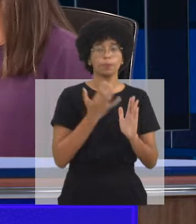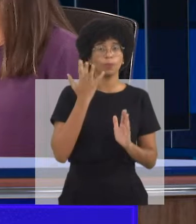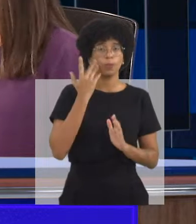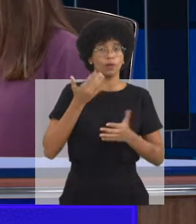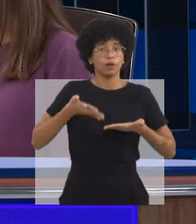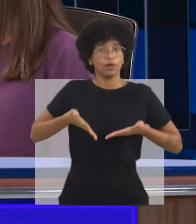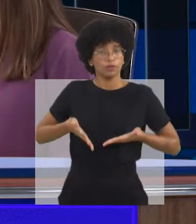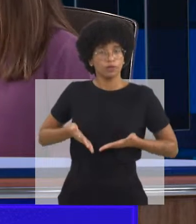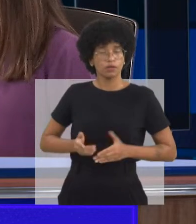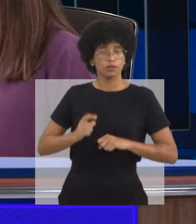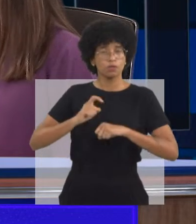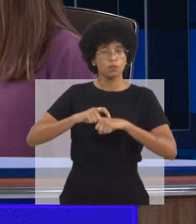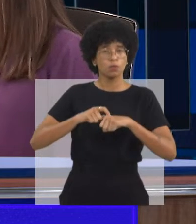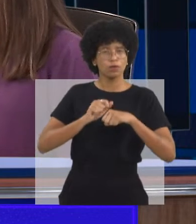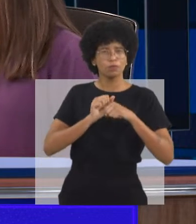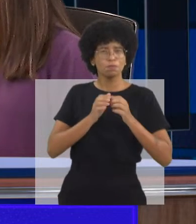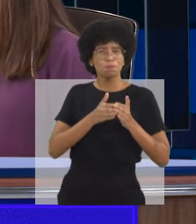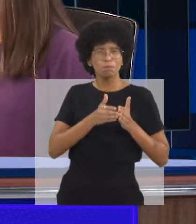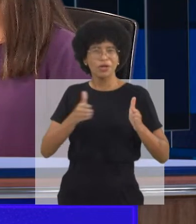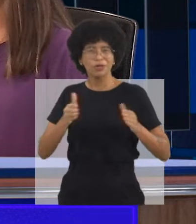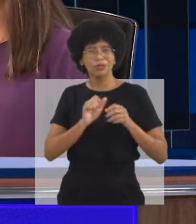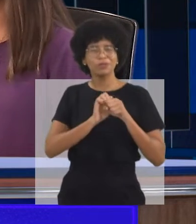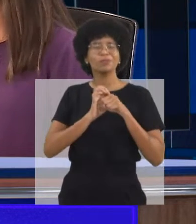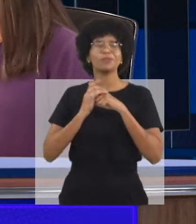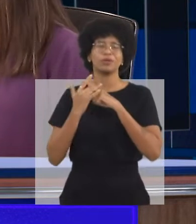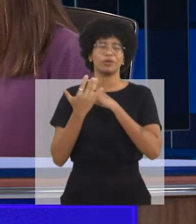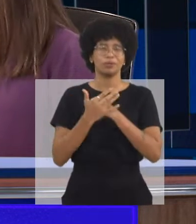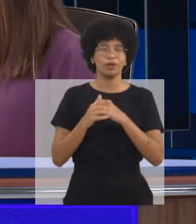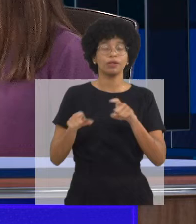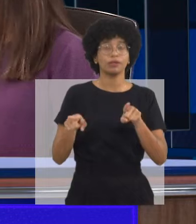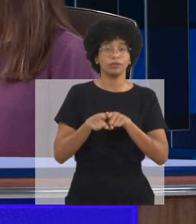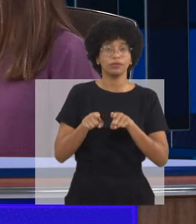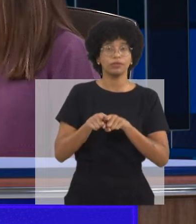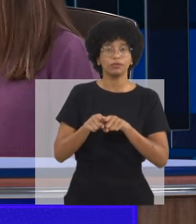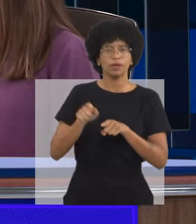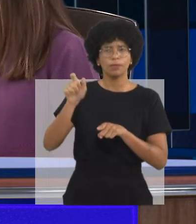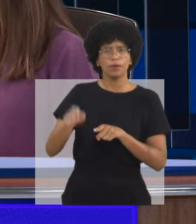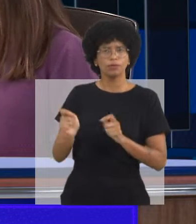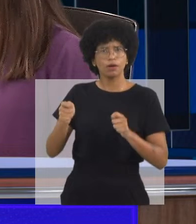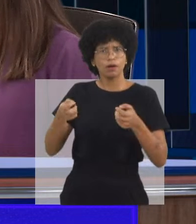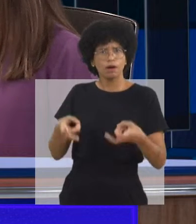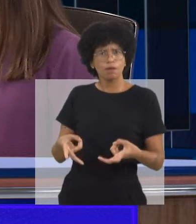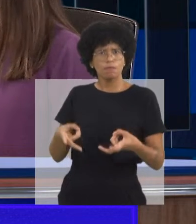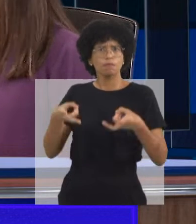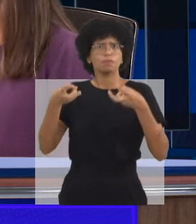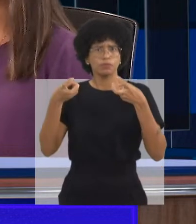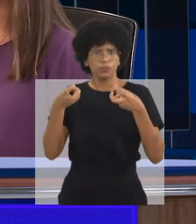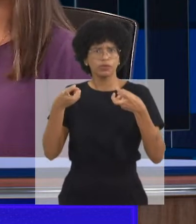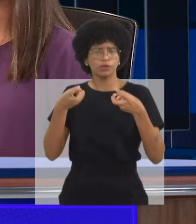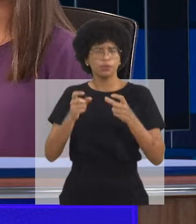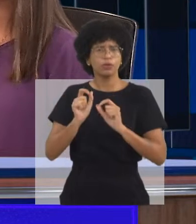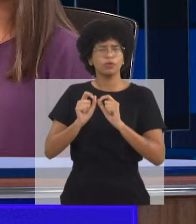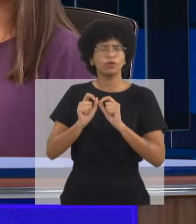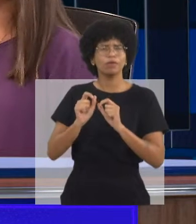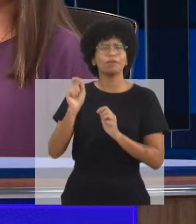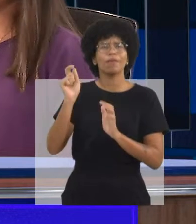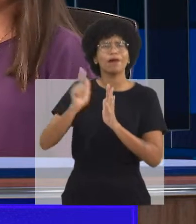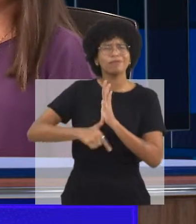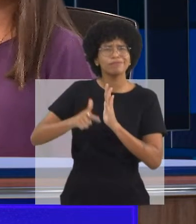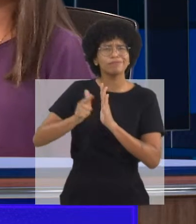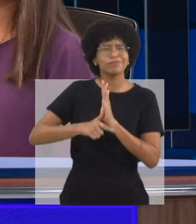faixa etária infantil. Crianças que nasceram no momento da pandemia e foram